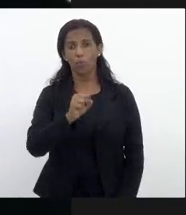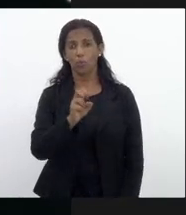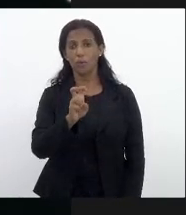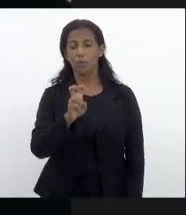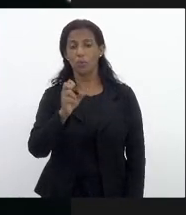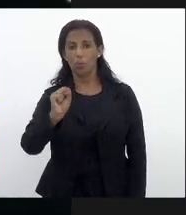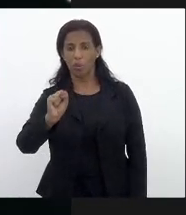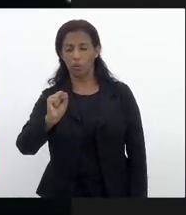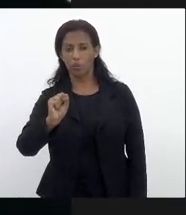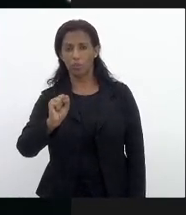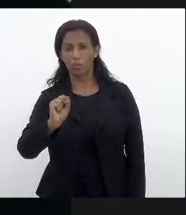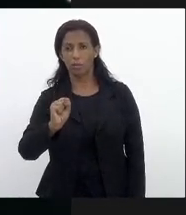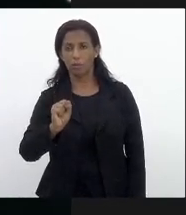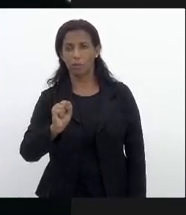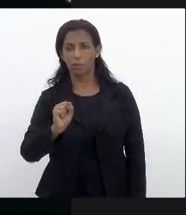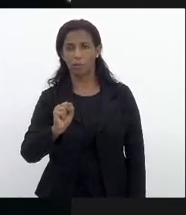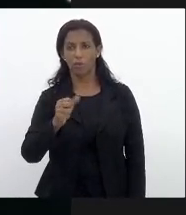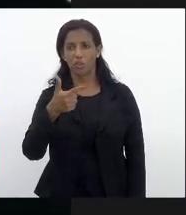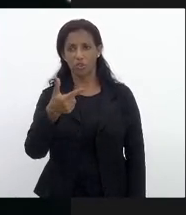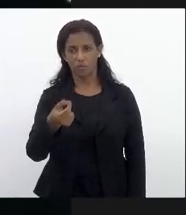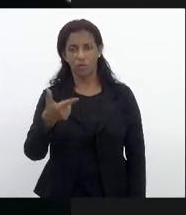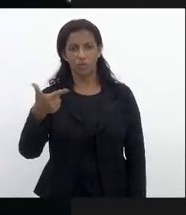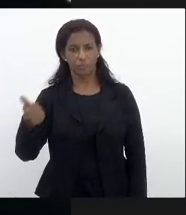4858 barra 2021